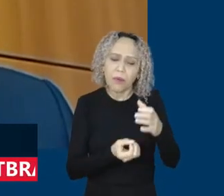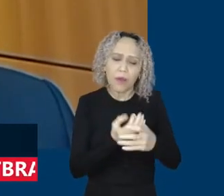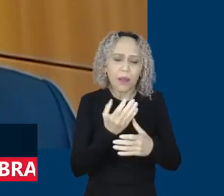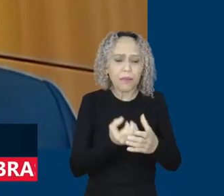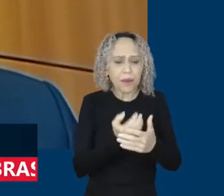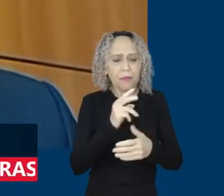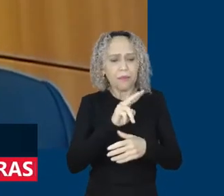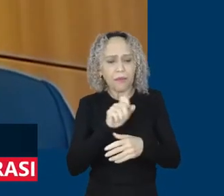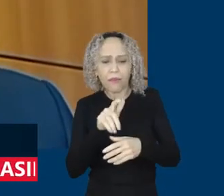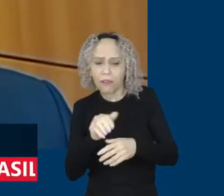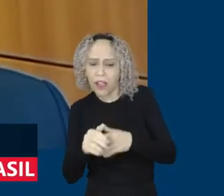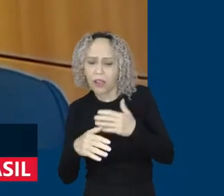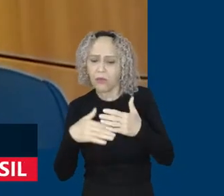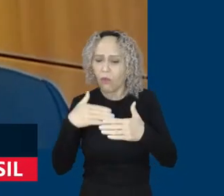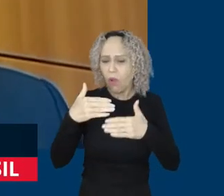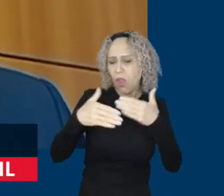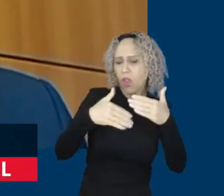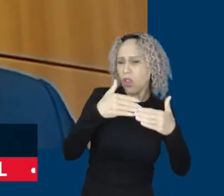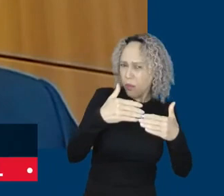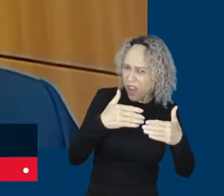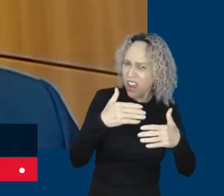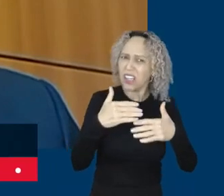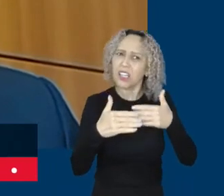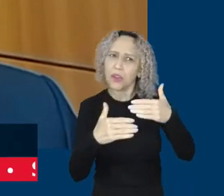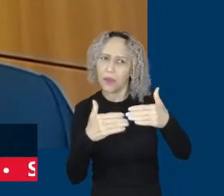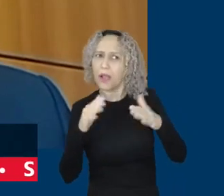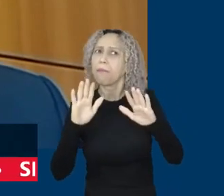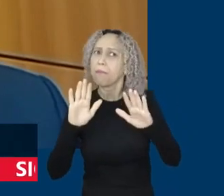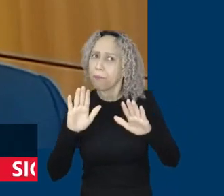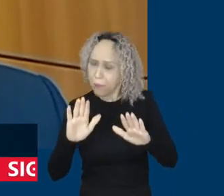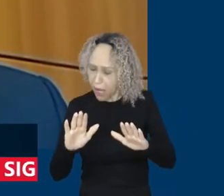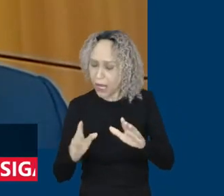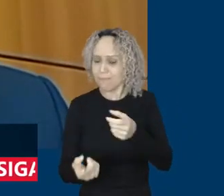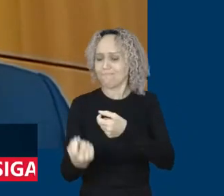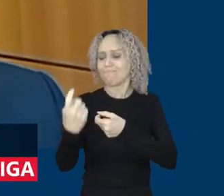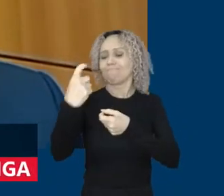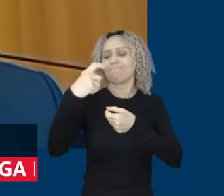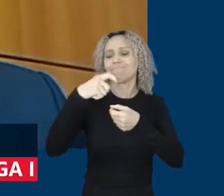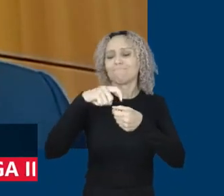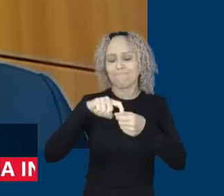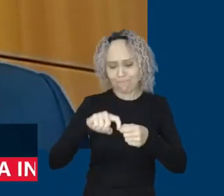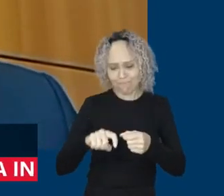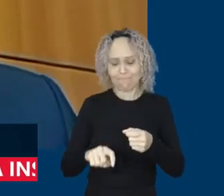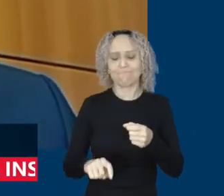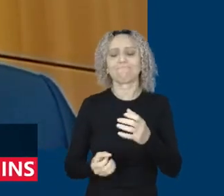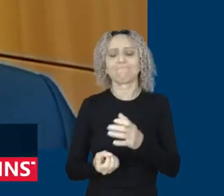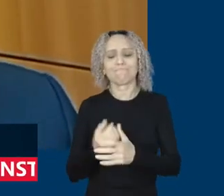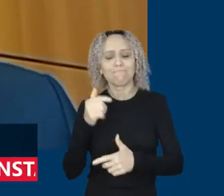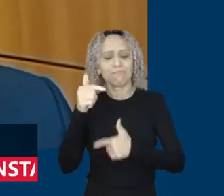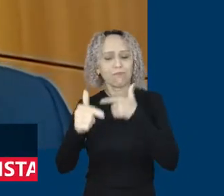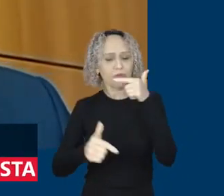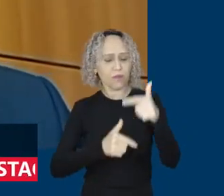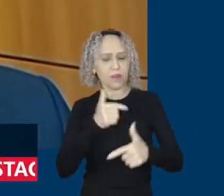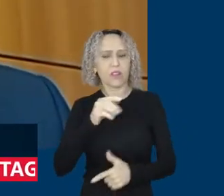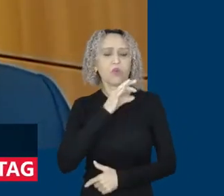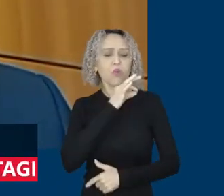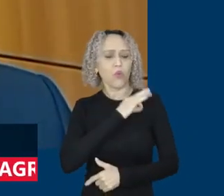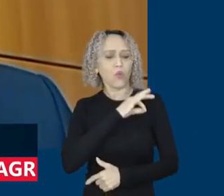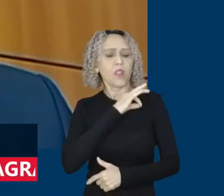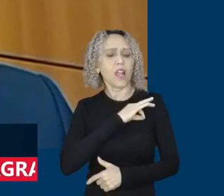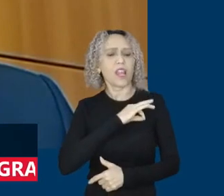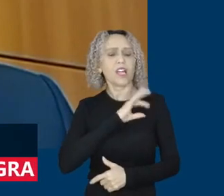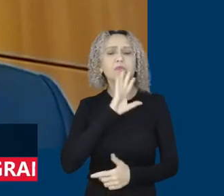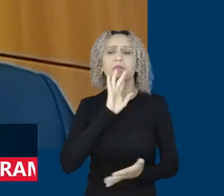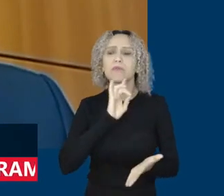economia e da geração de emprego. E queremos que isso aconteça de forma mais célebre. O salário mínimo vai contribuir